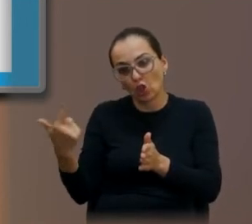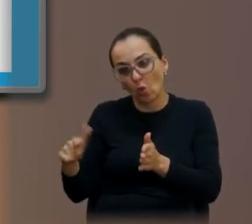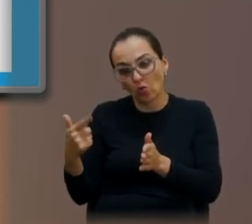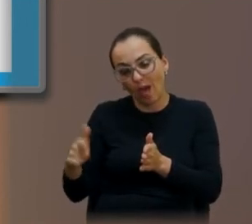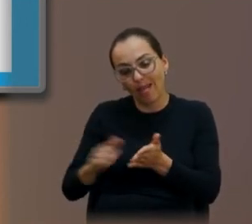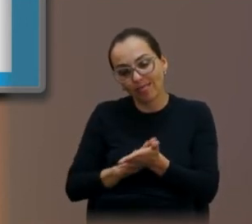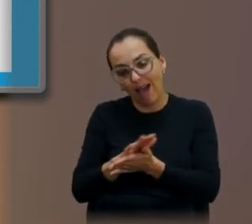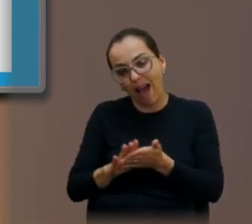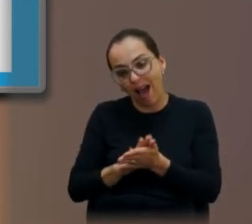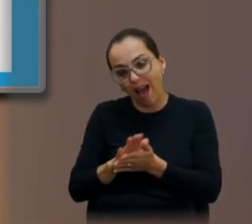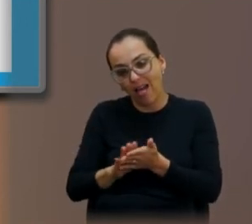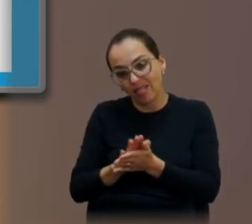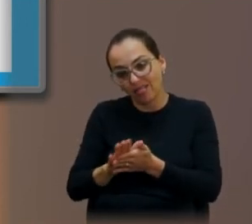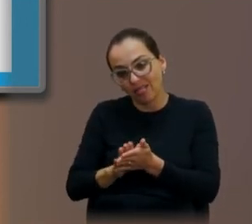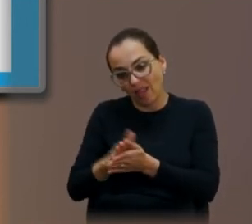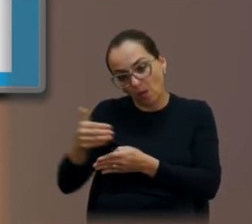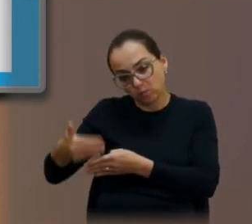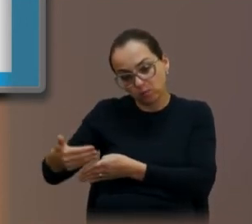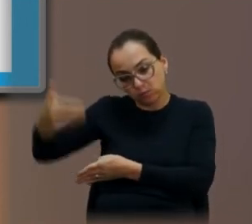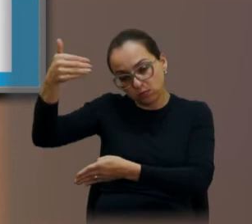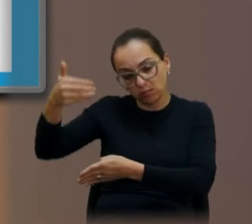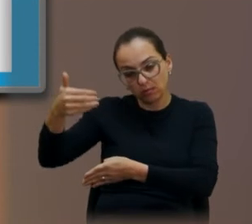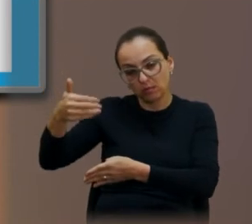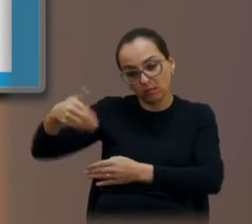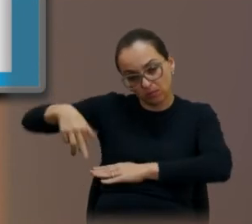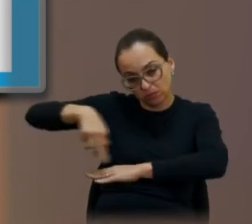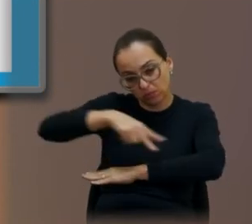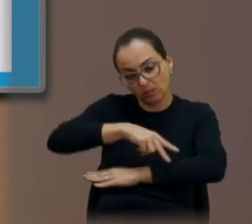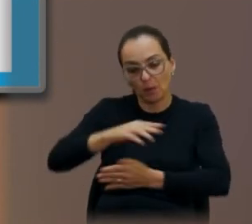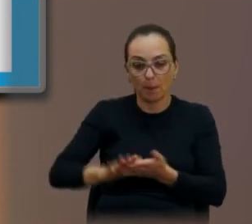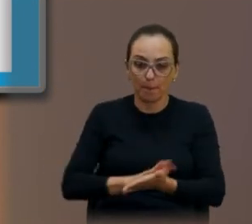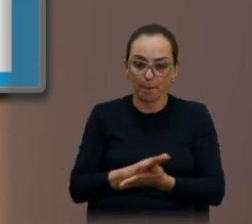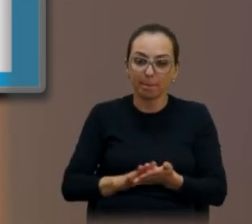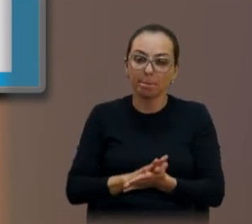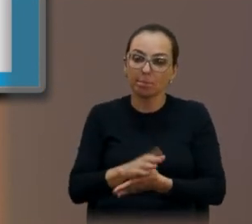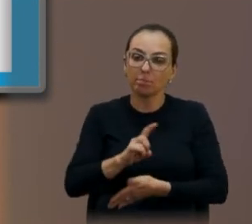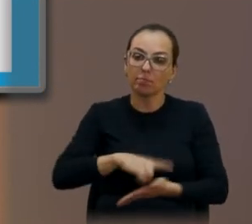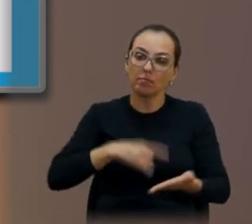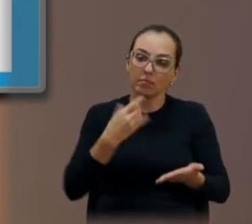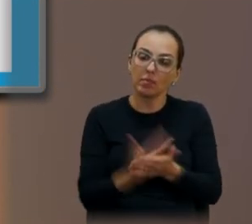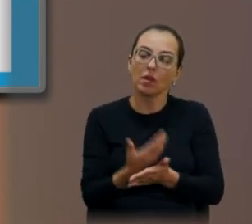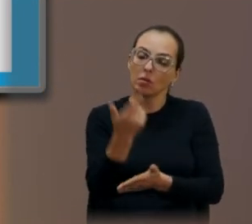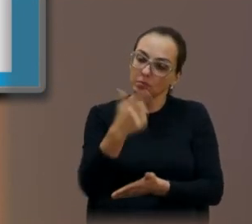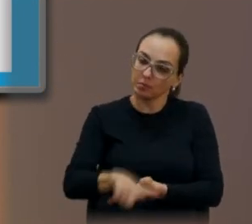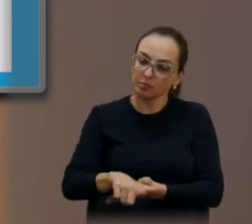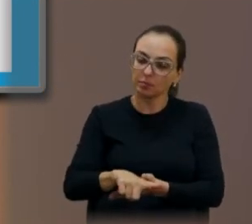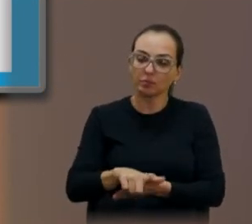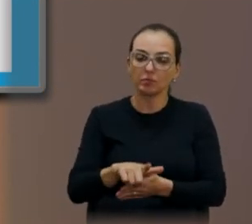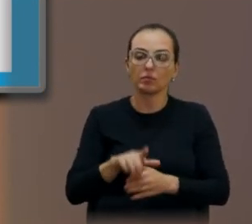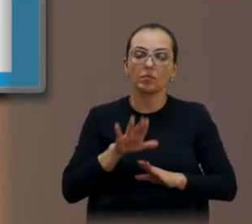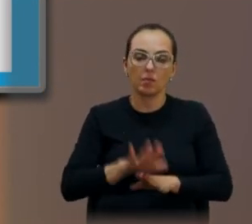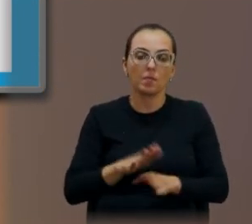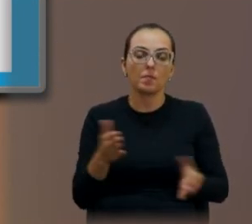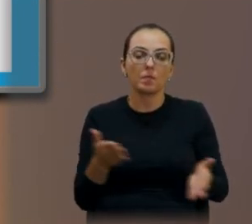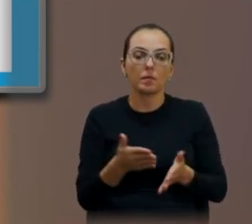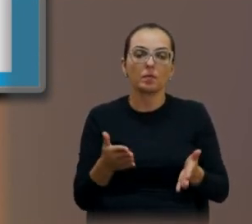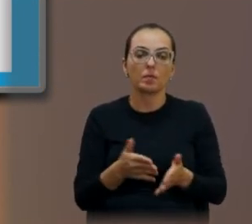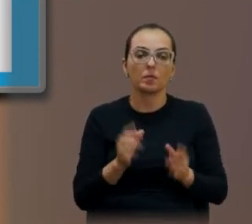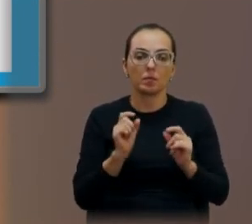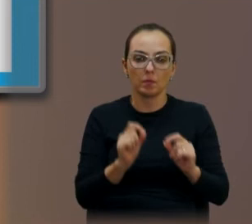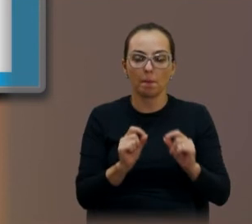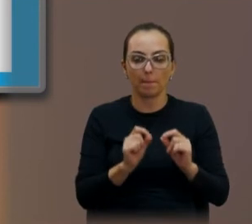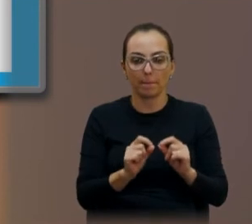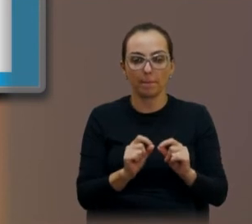mureta. Então nós estamos apresentando novamente o requerimento, mas hoje o pessoal,